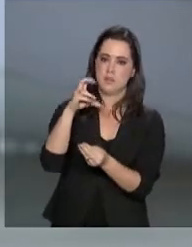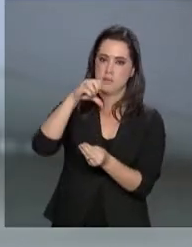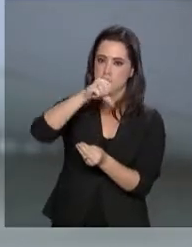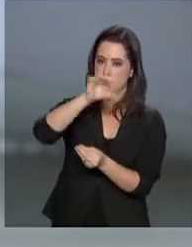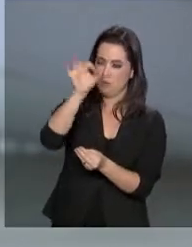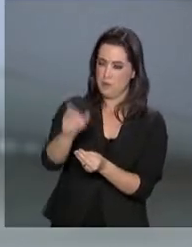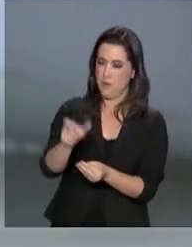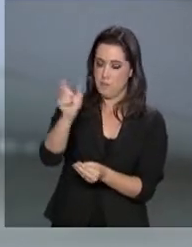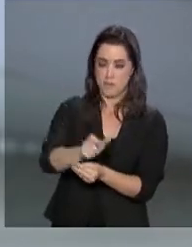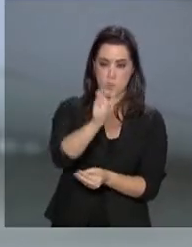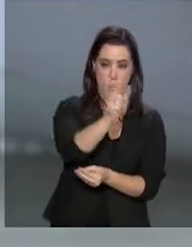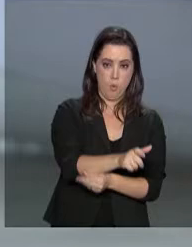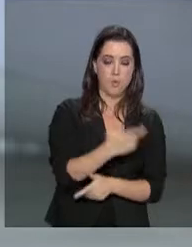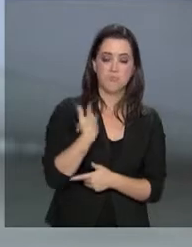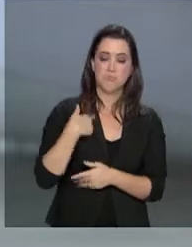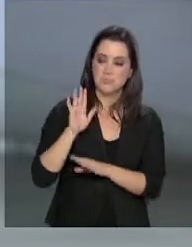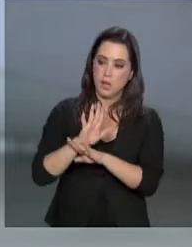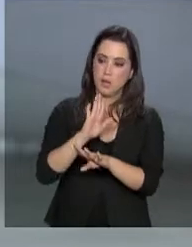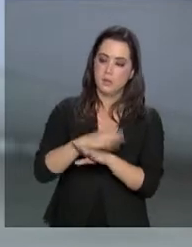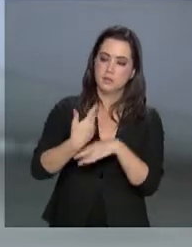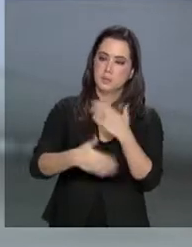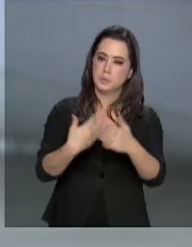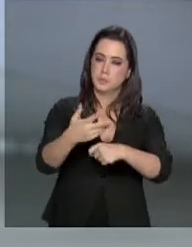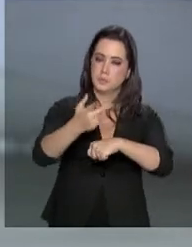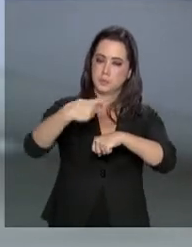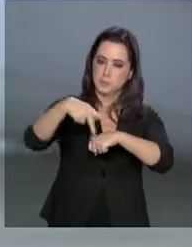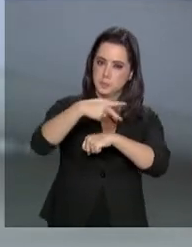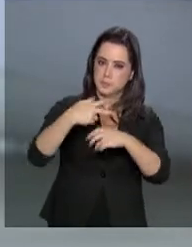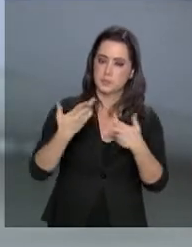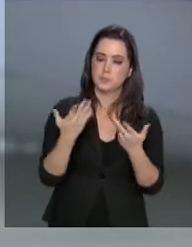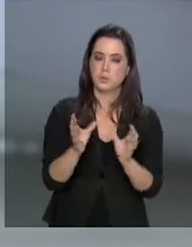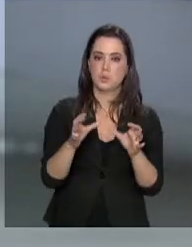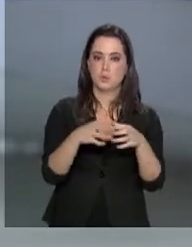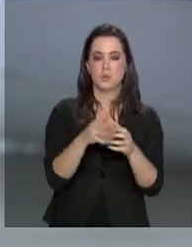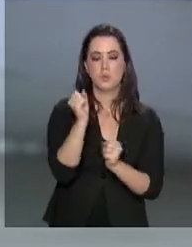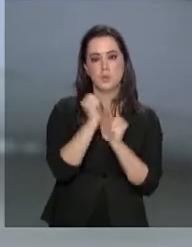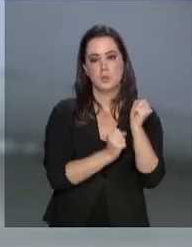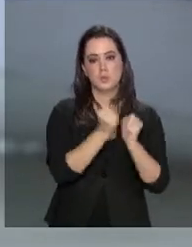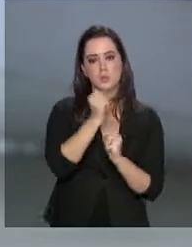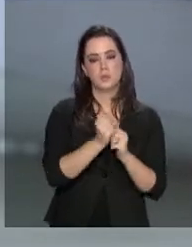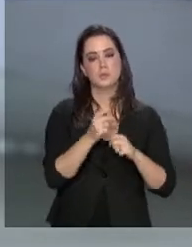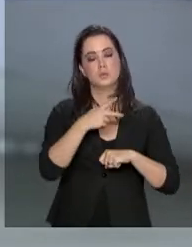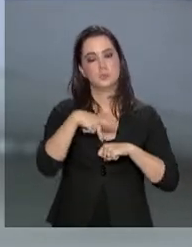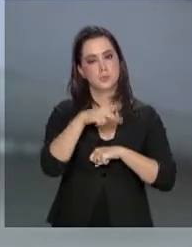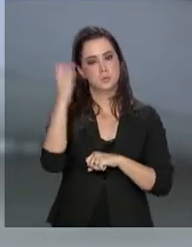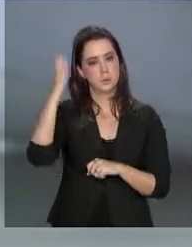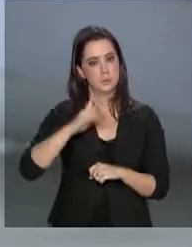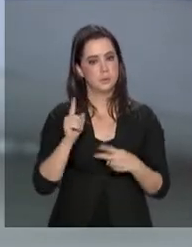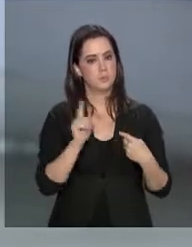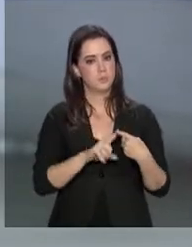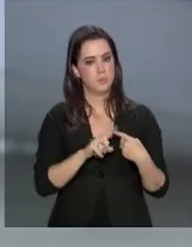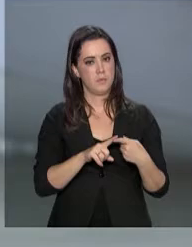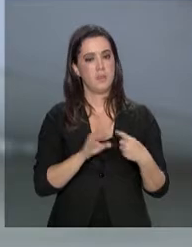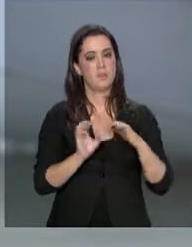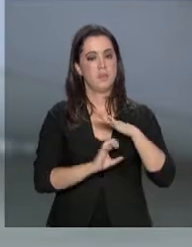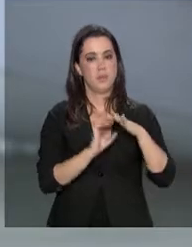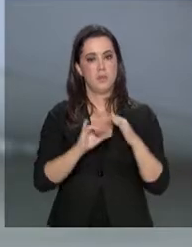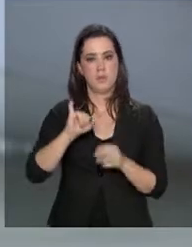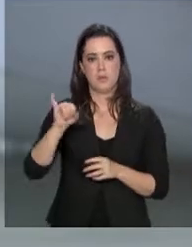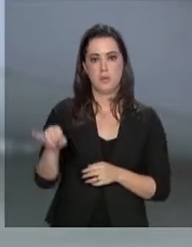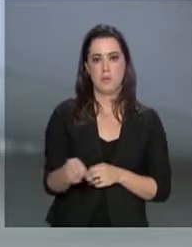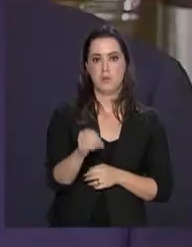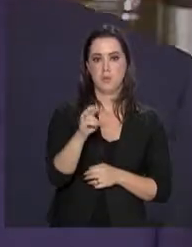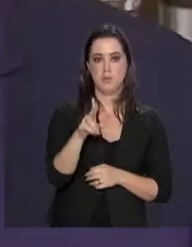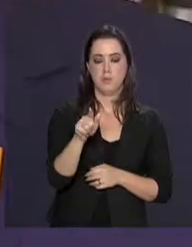personalidades que contribuíram para o desenvolvimento do setor produtivo brasileiro, entre eles o empresário Jorge